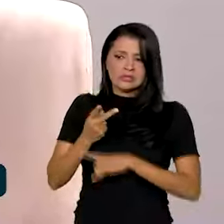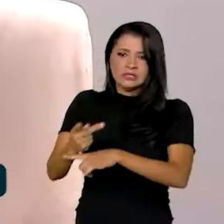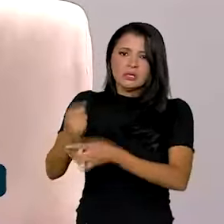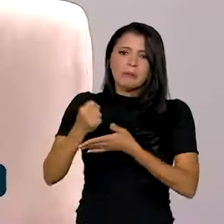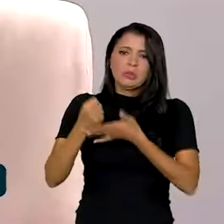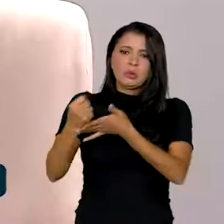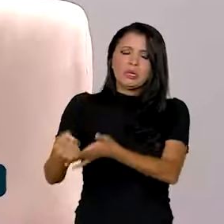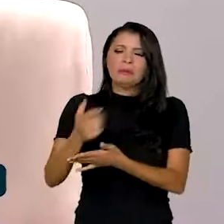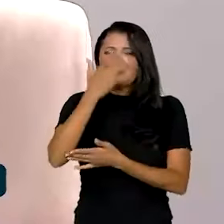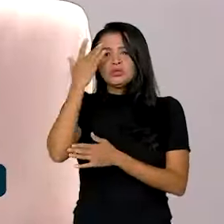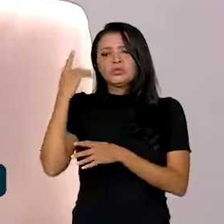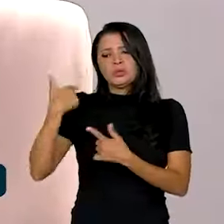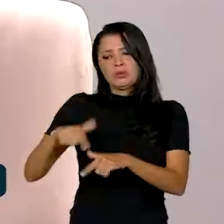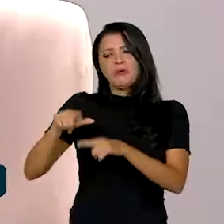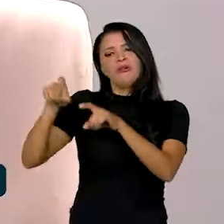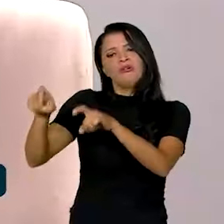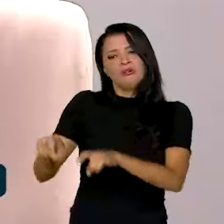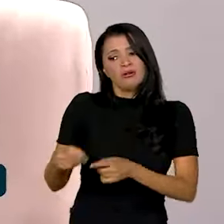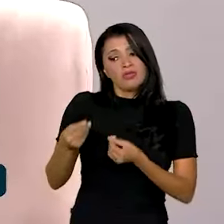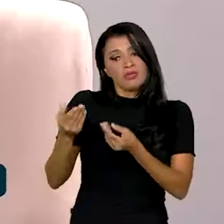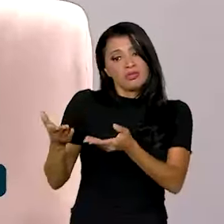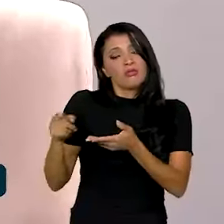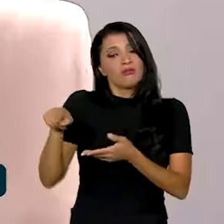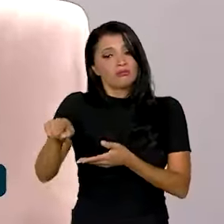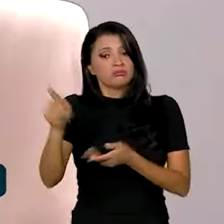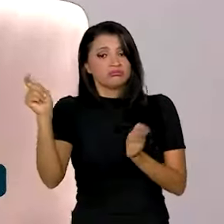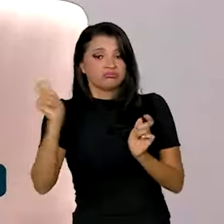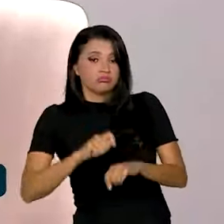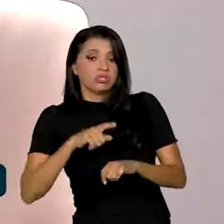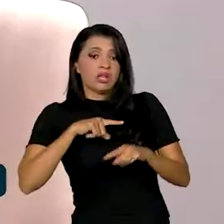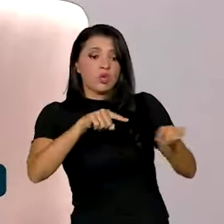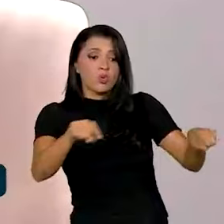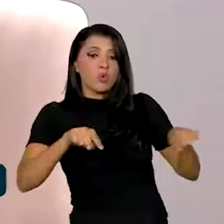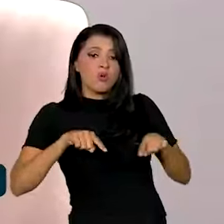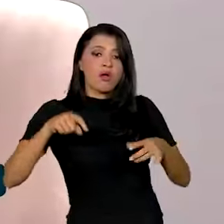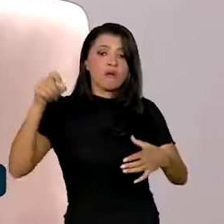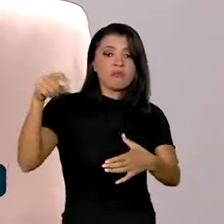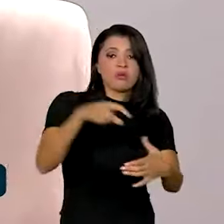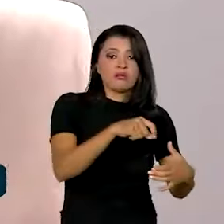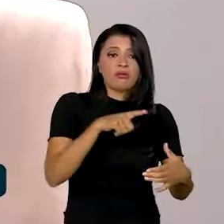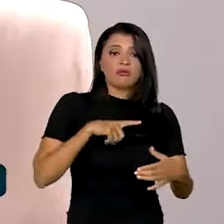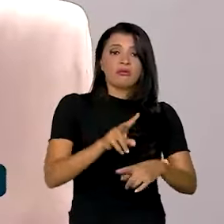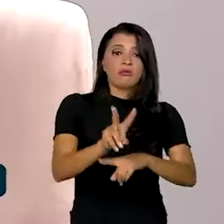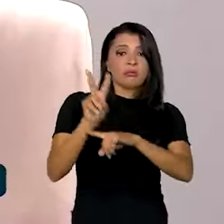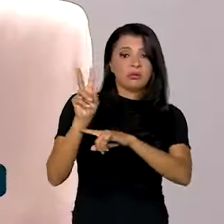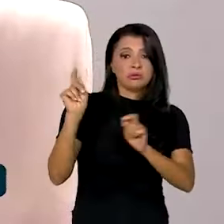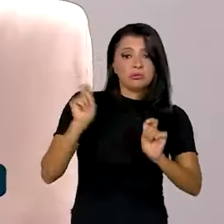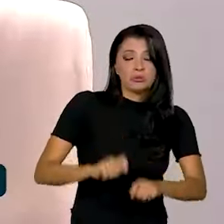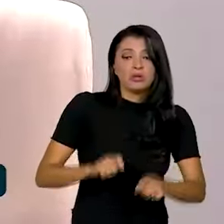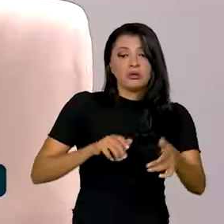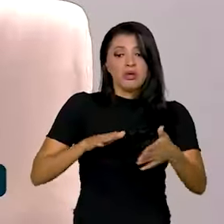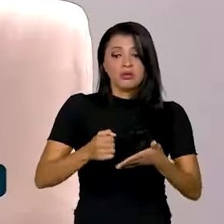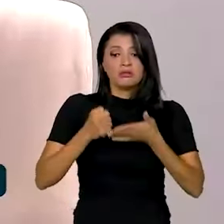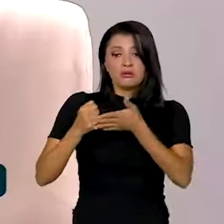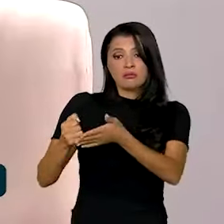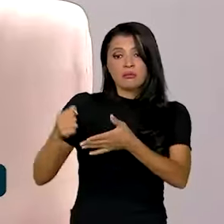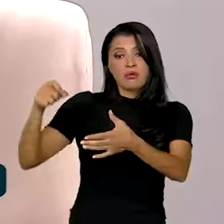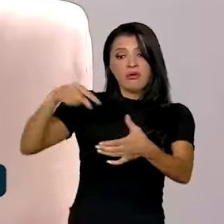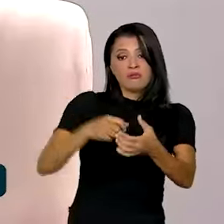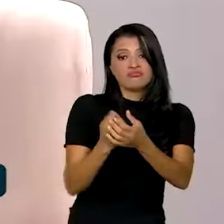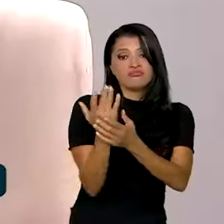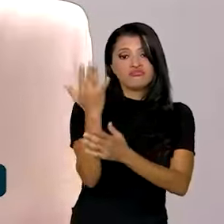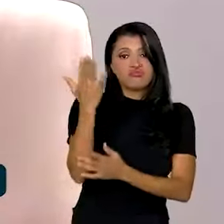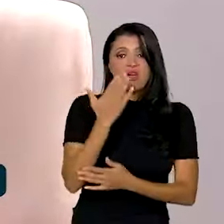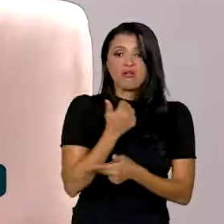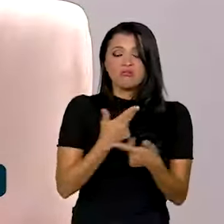trabalhador rural, dar-lhe condições de ter terra, de ter crédito, de ter assistência para produzir alimentos, né?